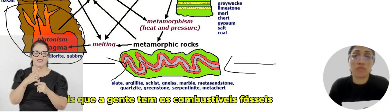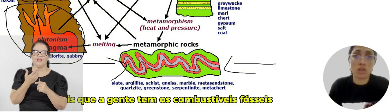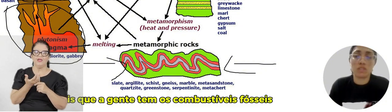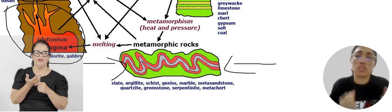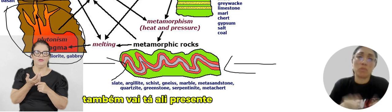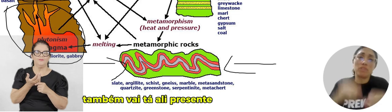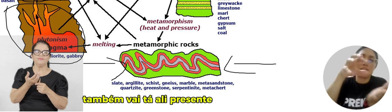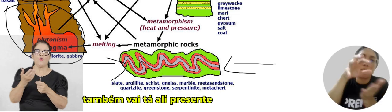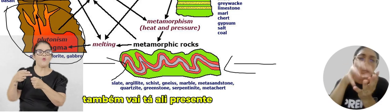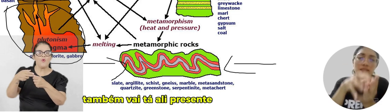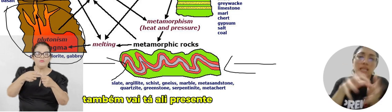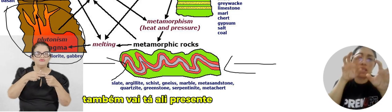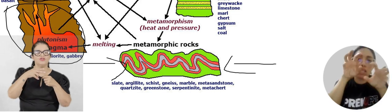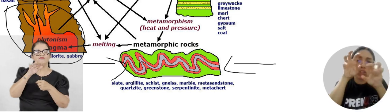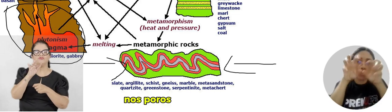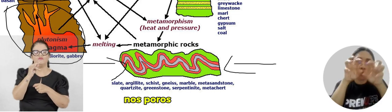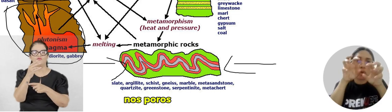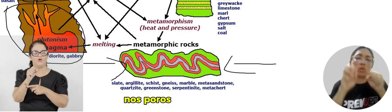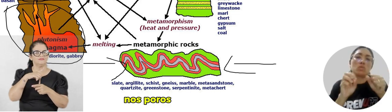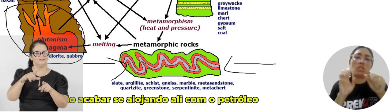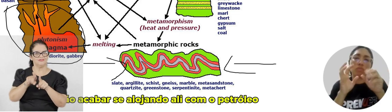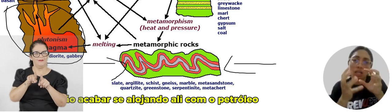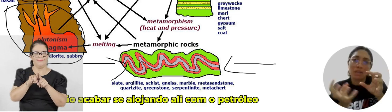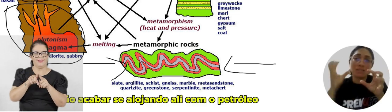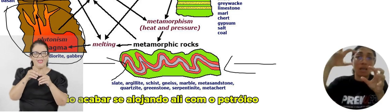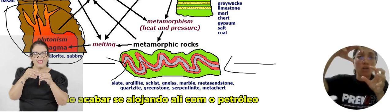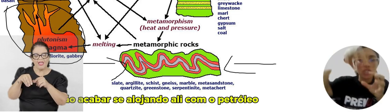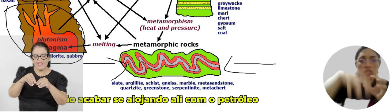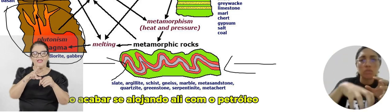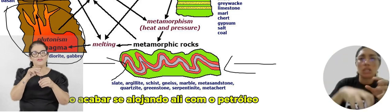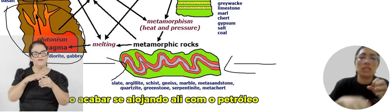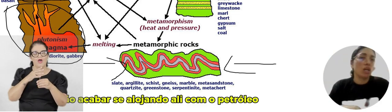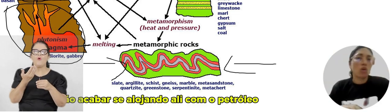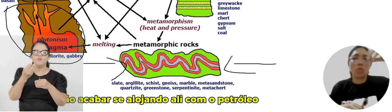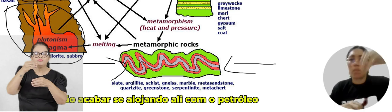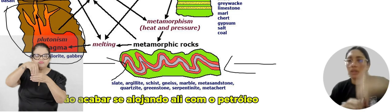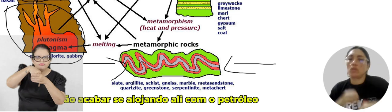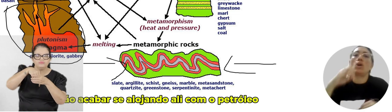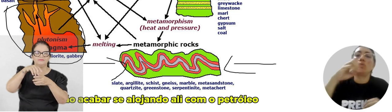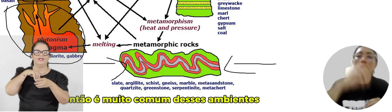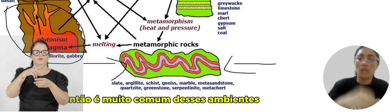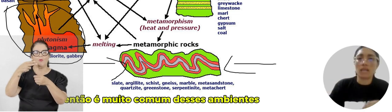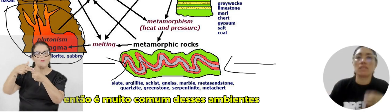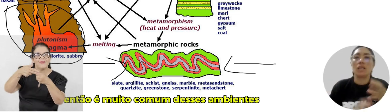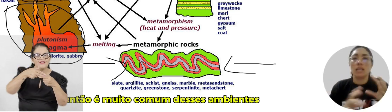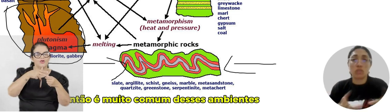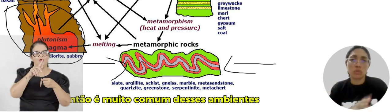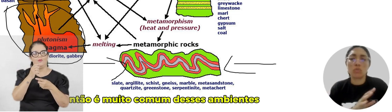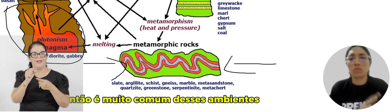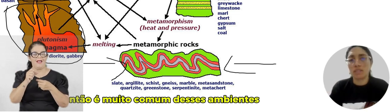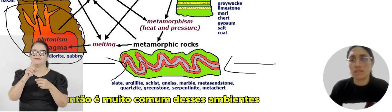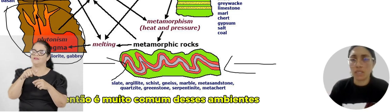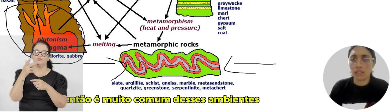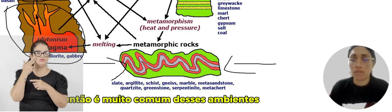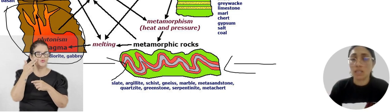combustíveis fósseis também vão estar ali presentes nos poros. Eles vão acabar se alojando ali com o petróleo, o gás. Então, é